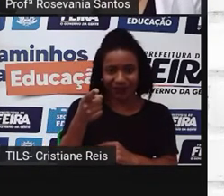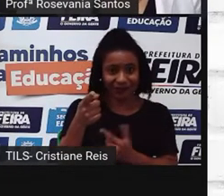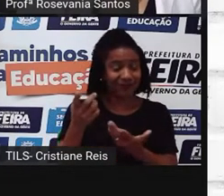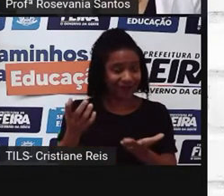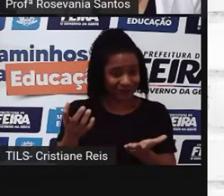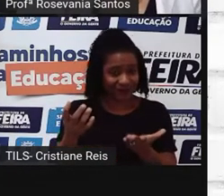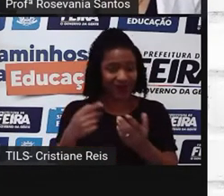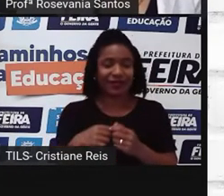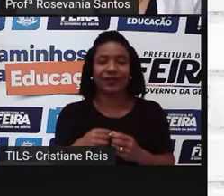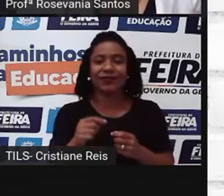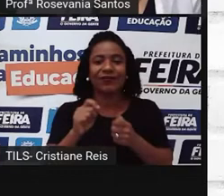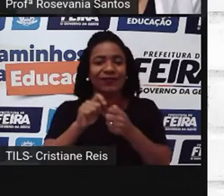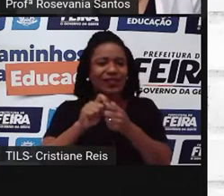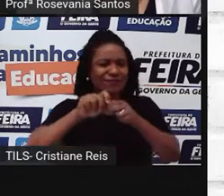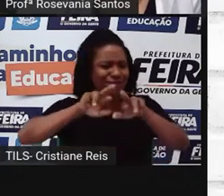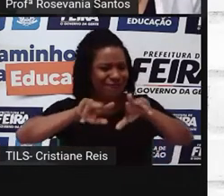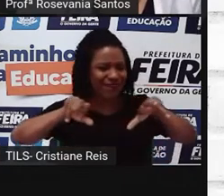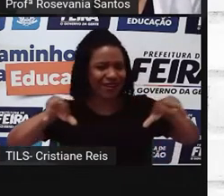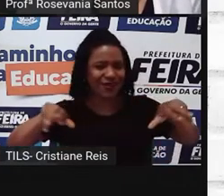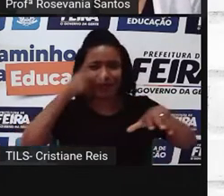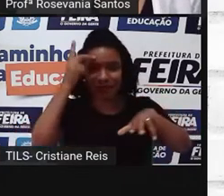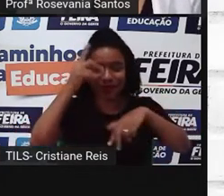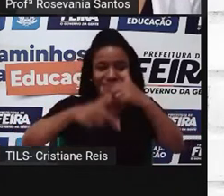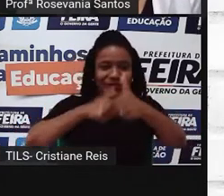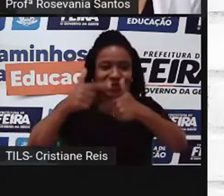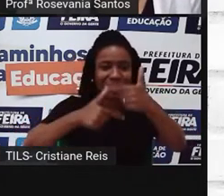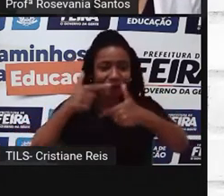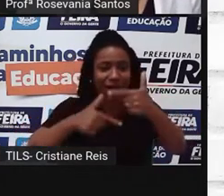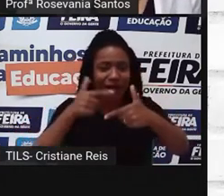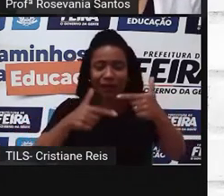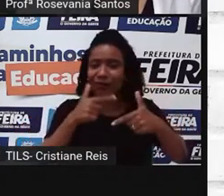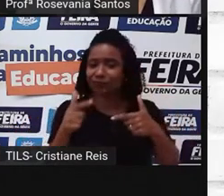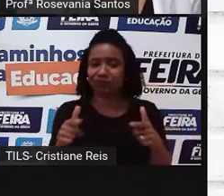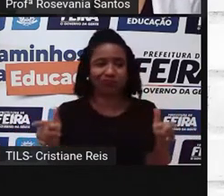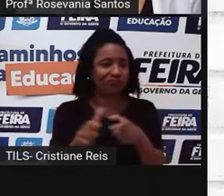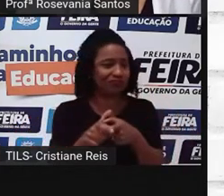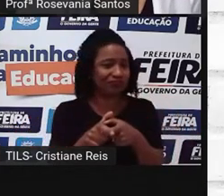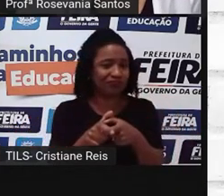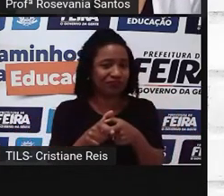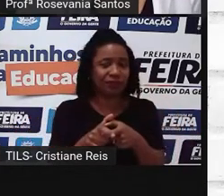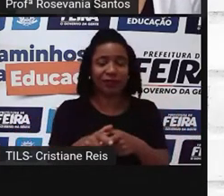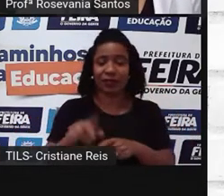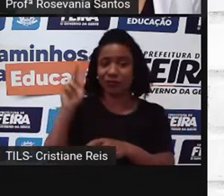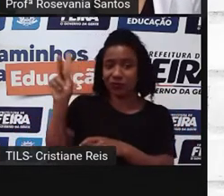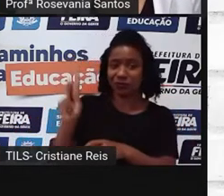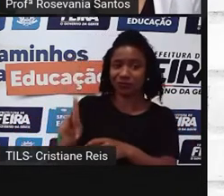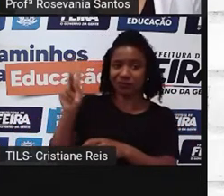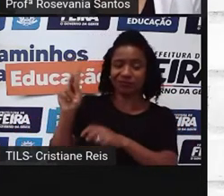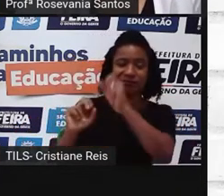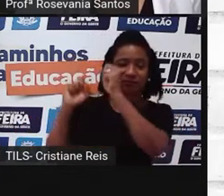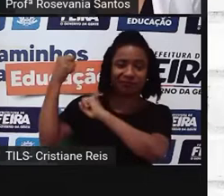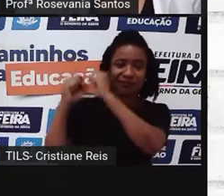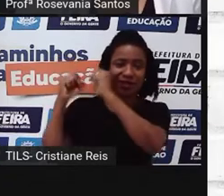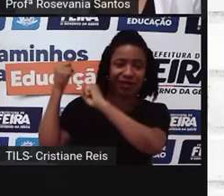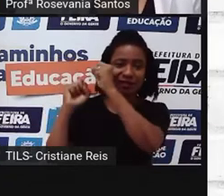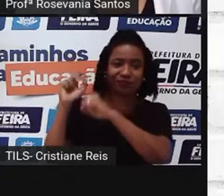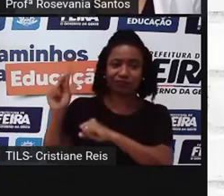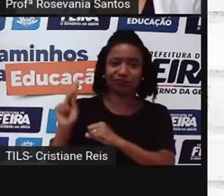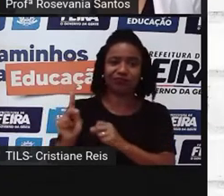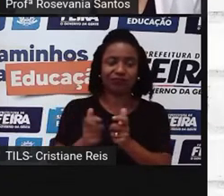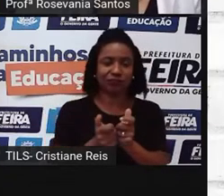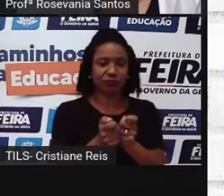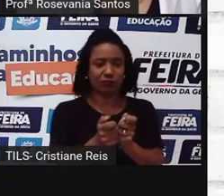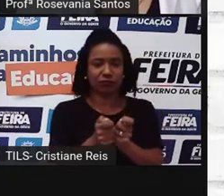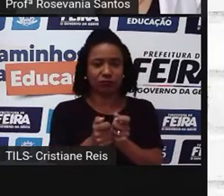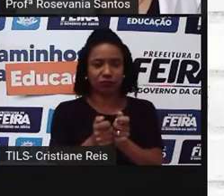às vezes, a quantidade de trabalhadores é a mínima possível. Até as máquinas trabalham sozinhas lá na lavoura. Então, também tem variação de